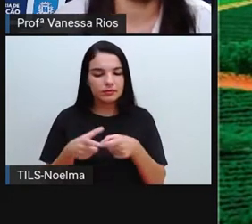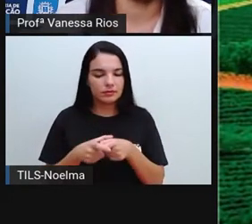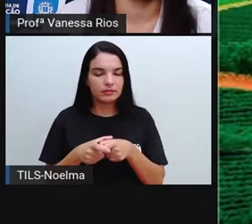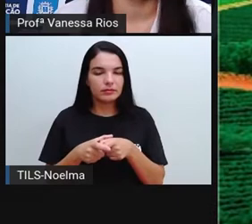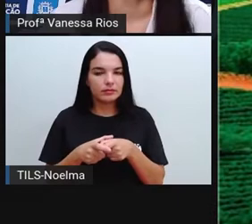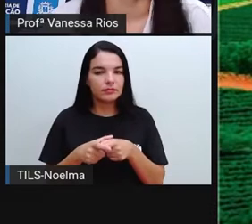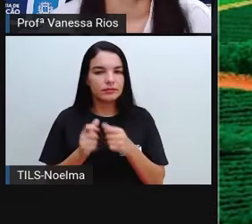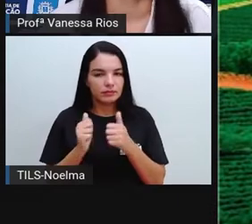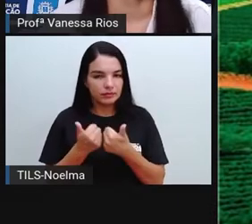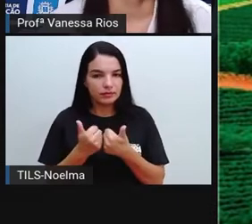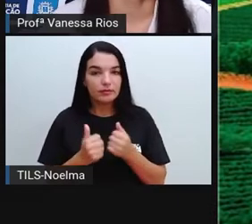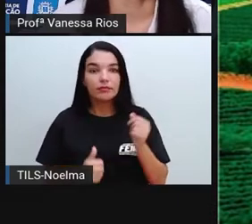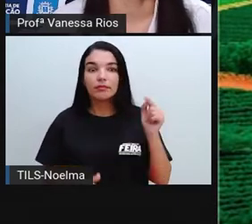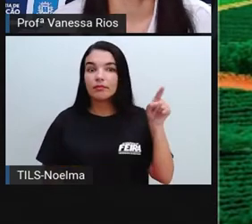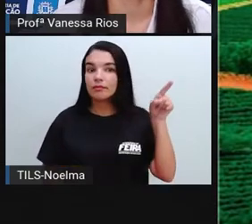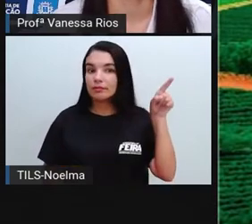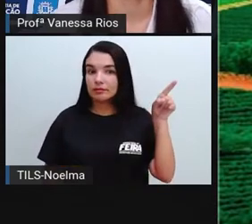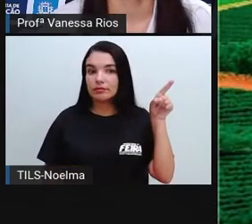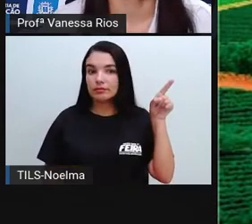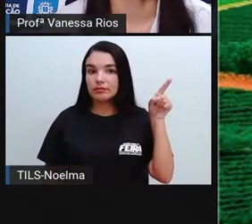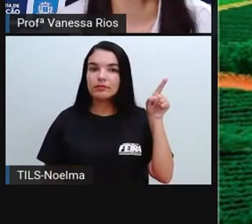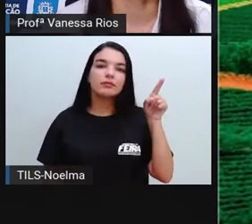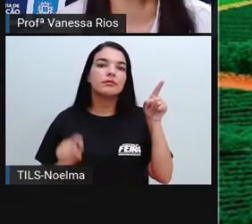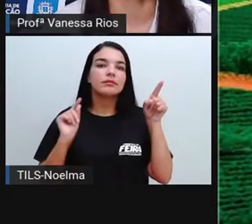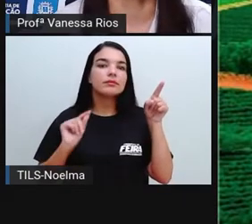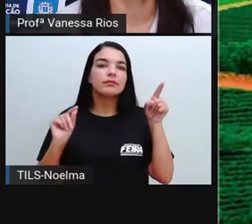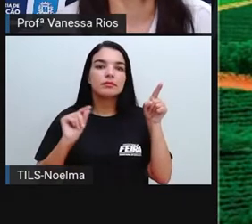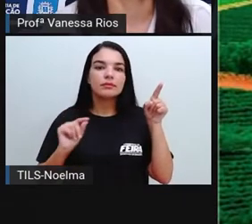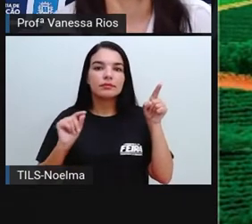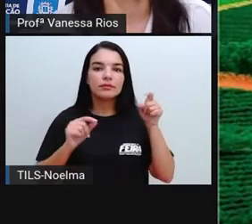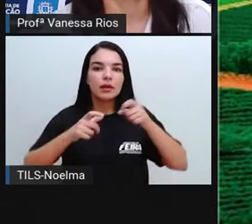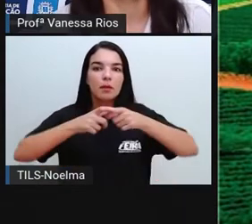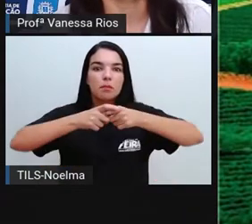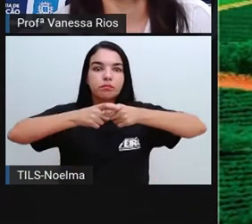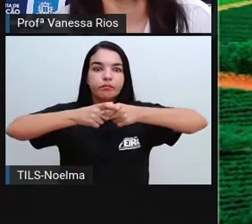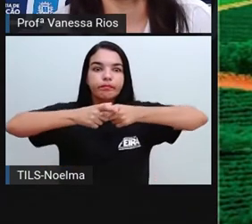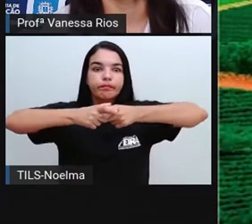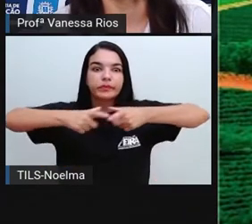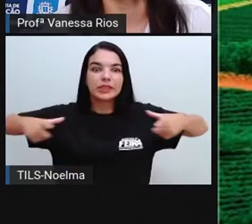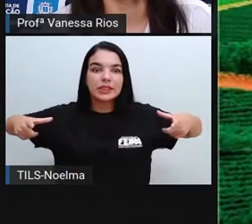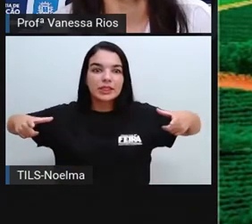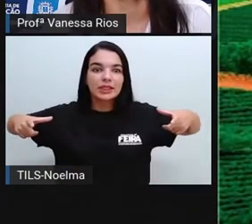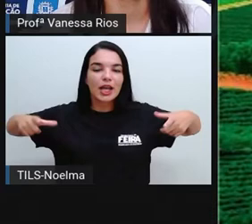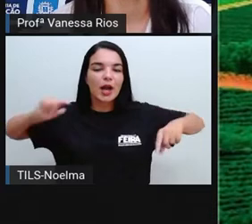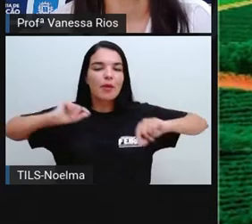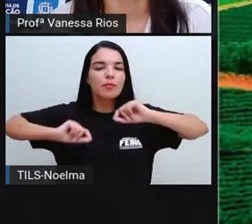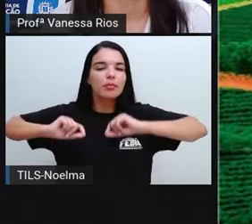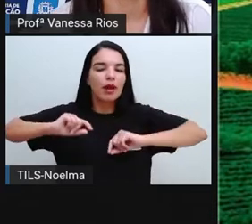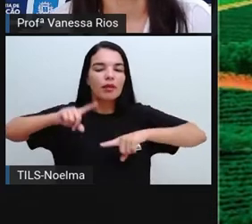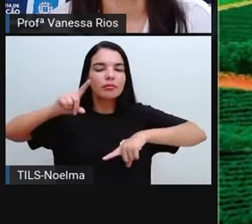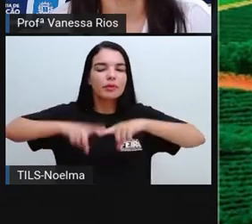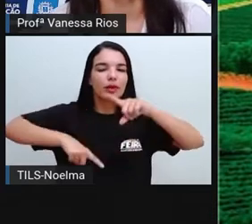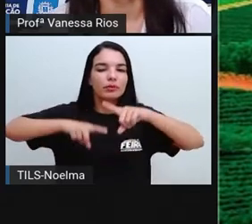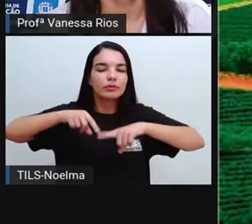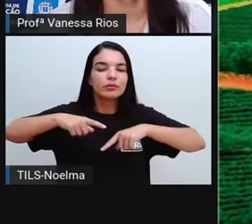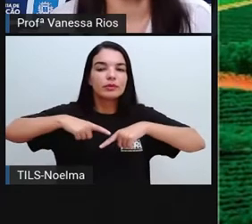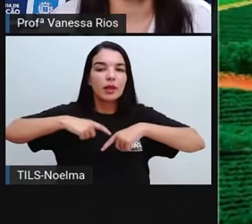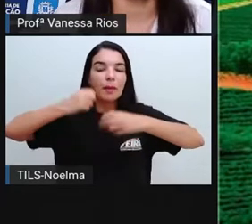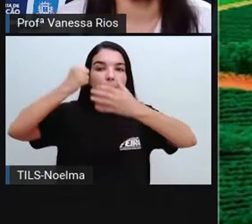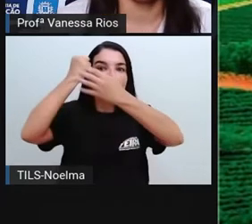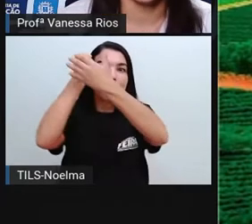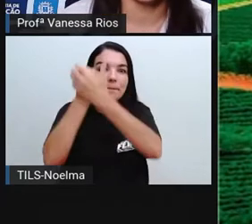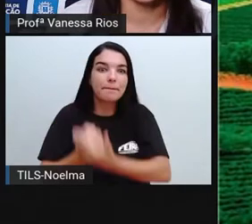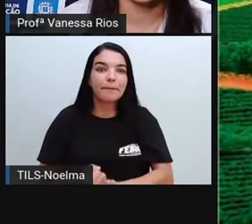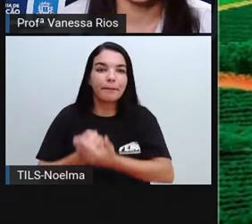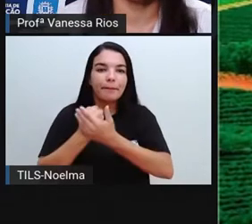essa sim, né? Tem a condição aí de ter como resultado de seus produtos toneladas do